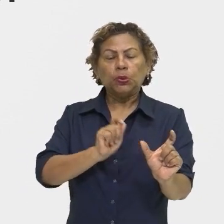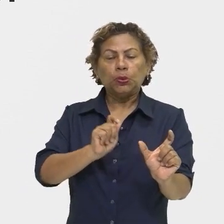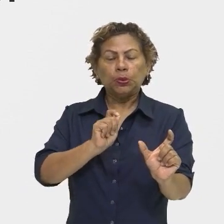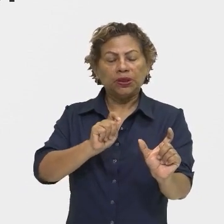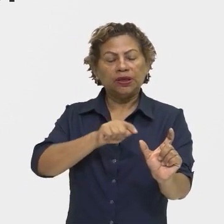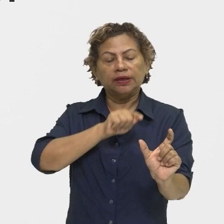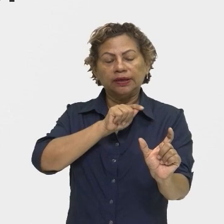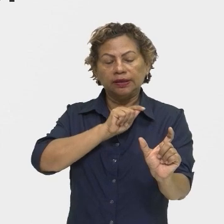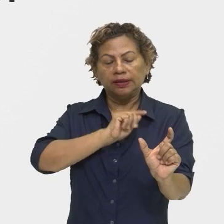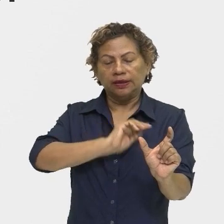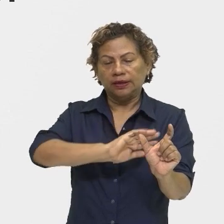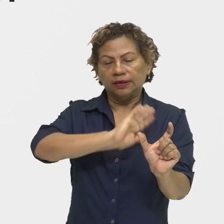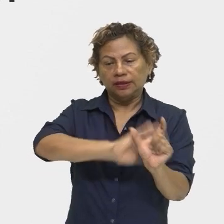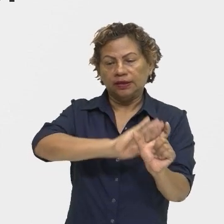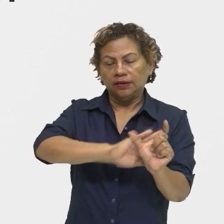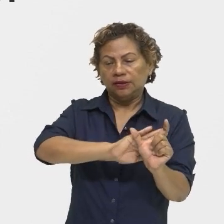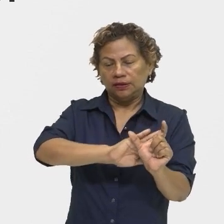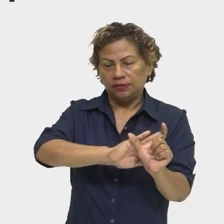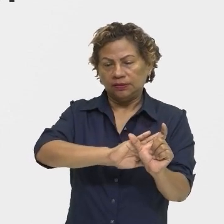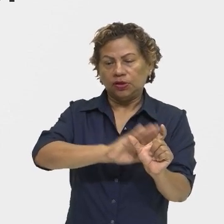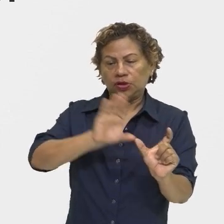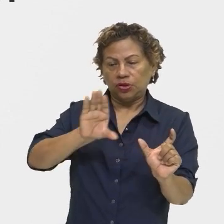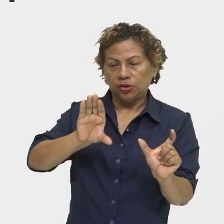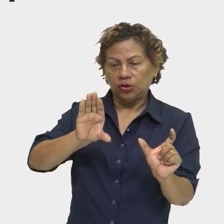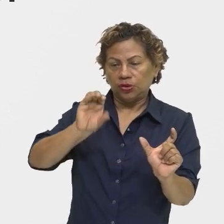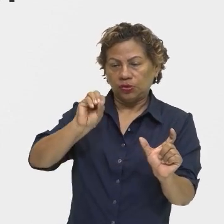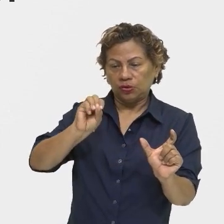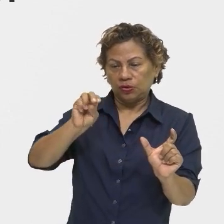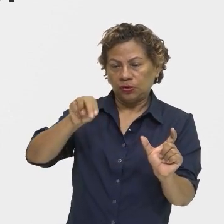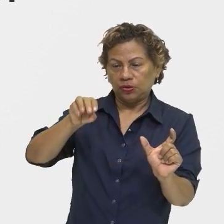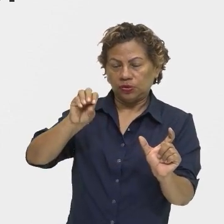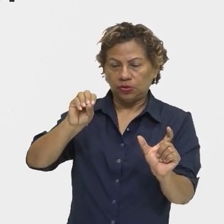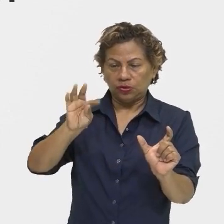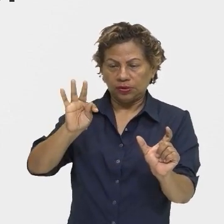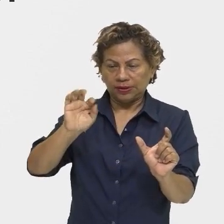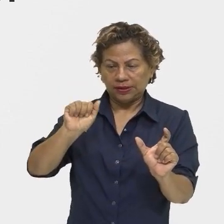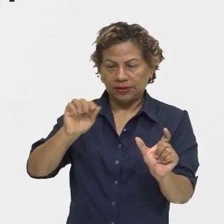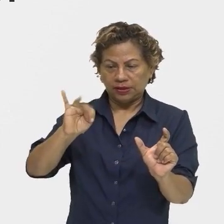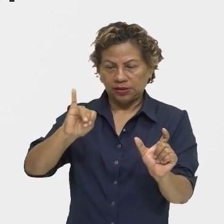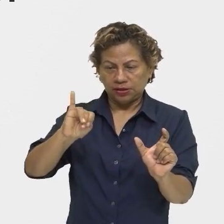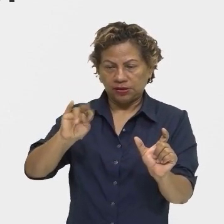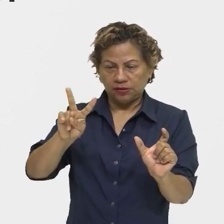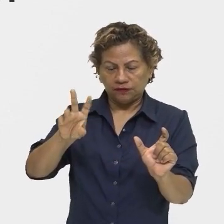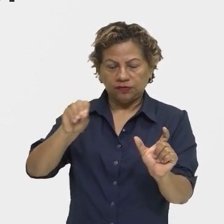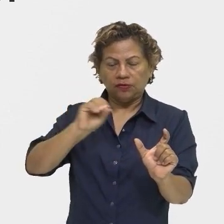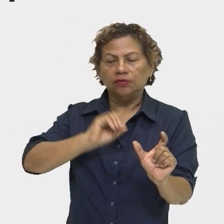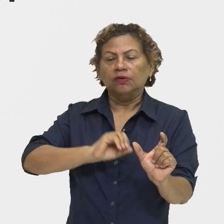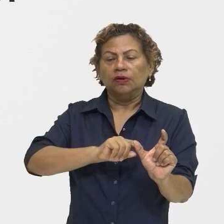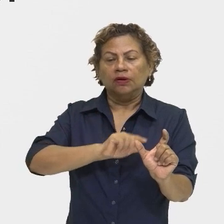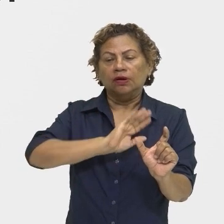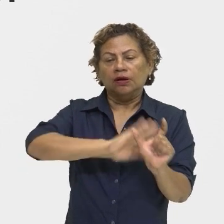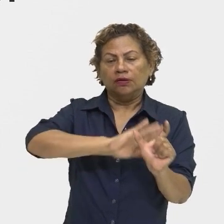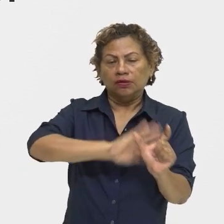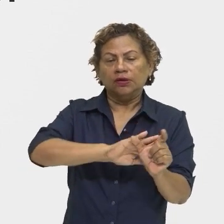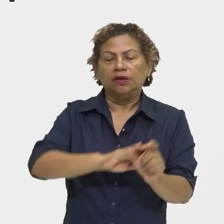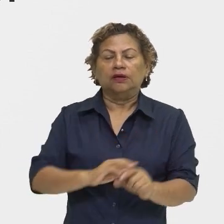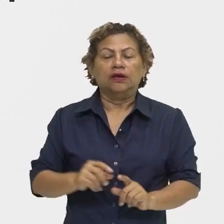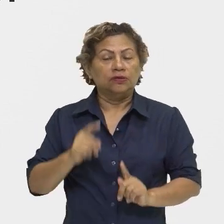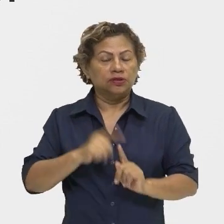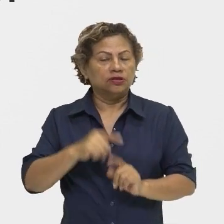metáforas, justamente, para dar essa questão da emoção, do sentimento, né?